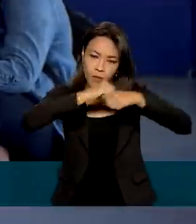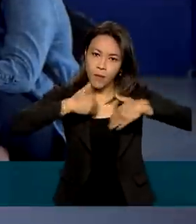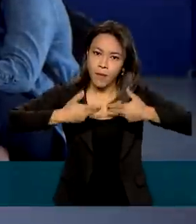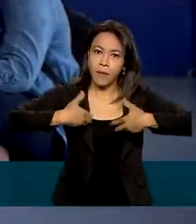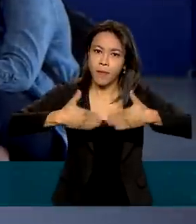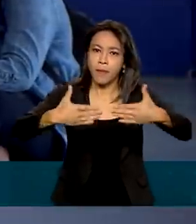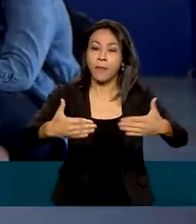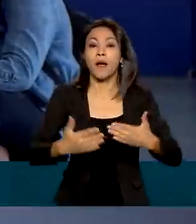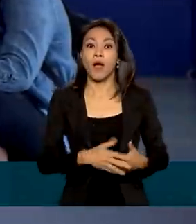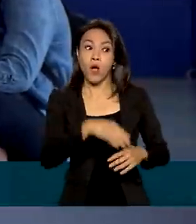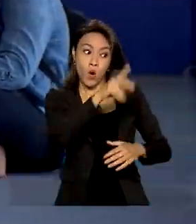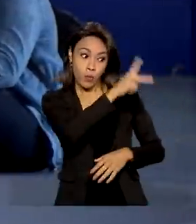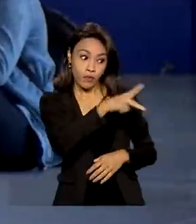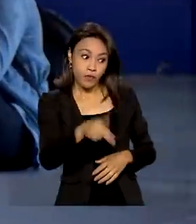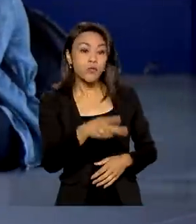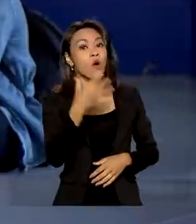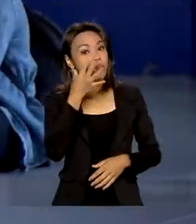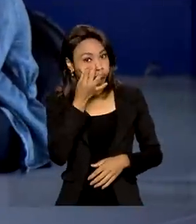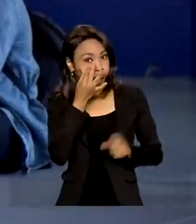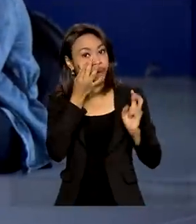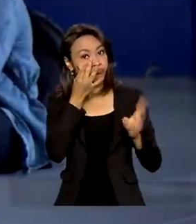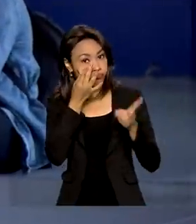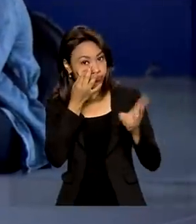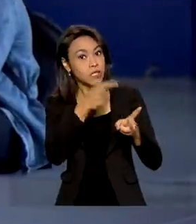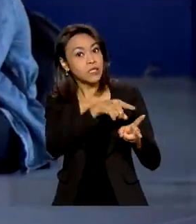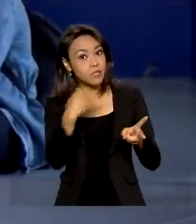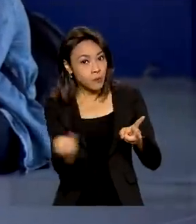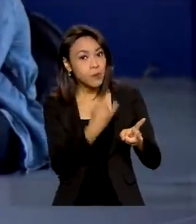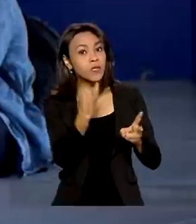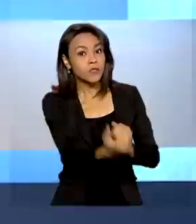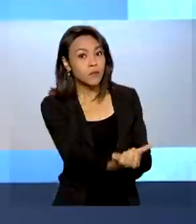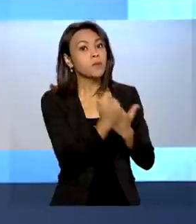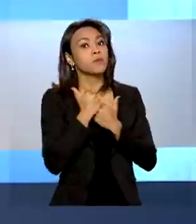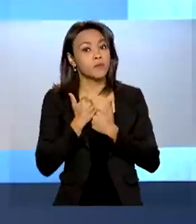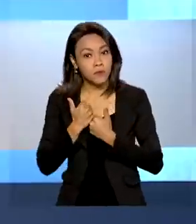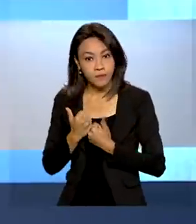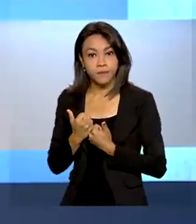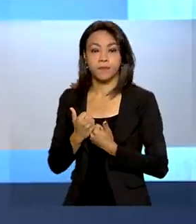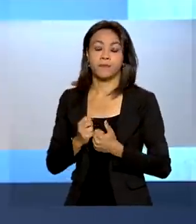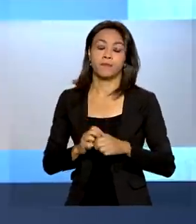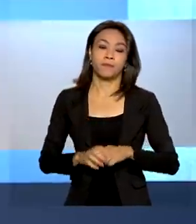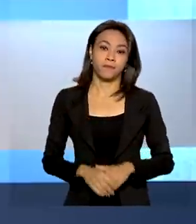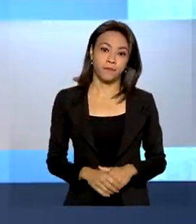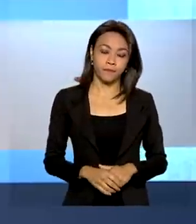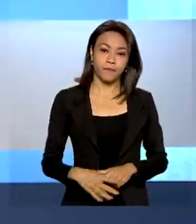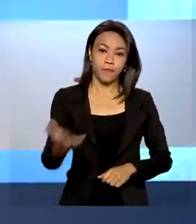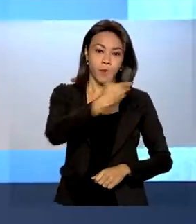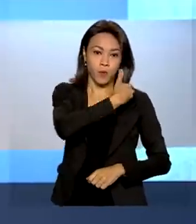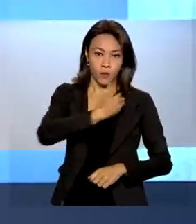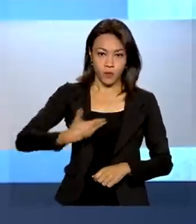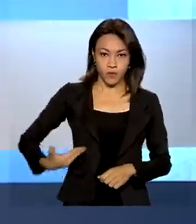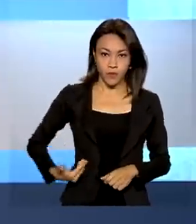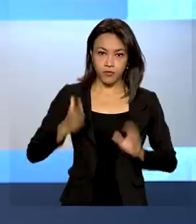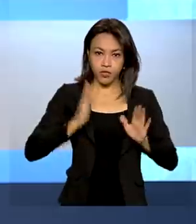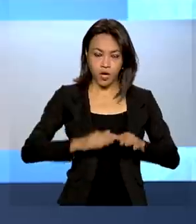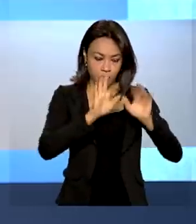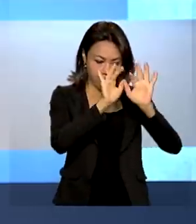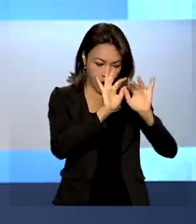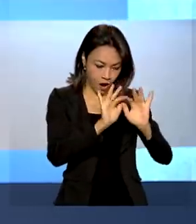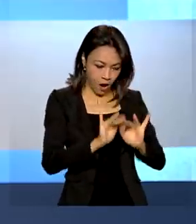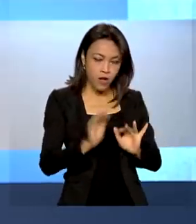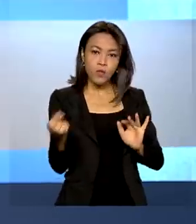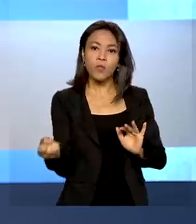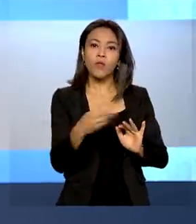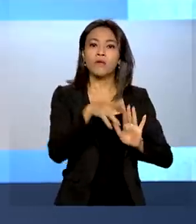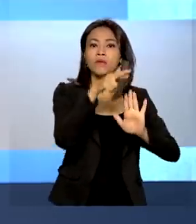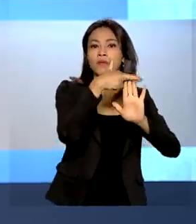figura dos professores ainda se faz presente e fundamental nesse contexto. O governo editou novas regras para